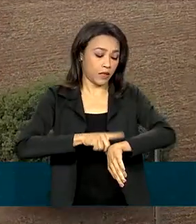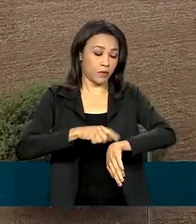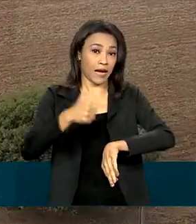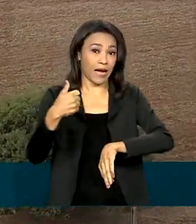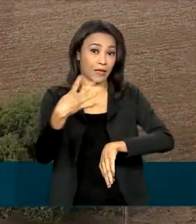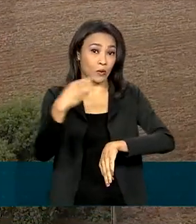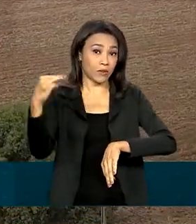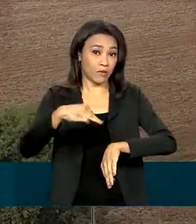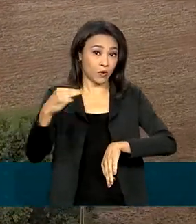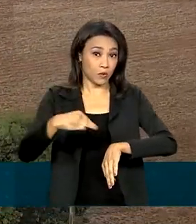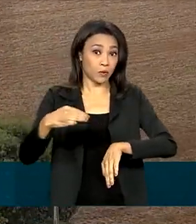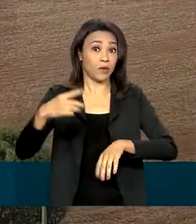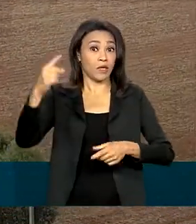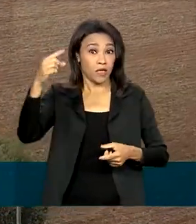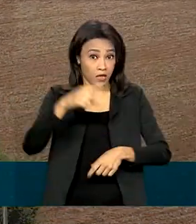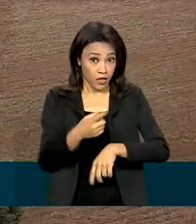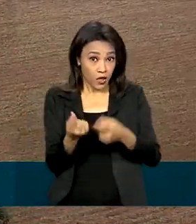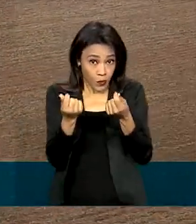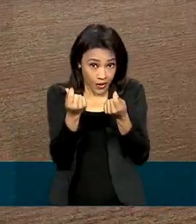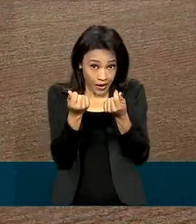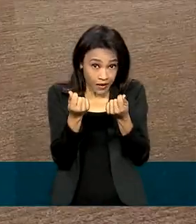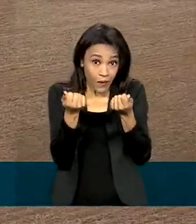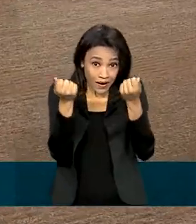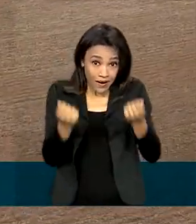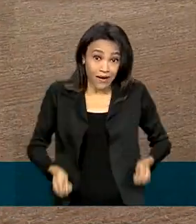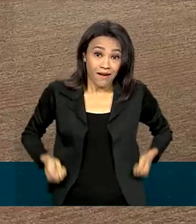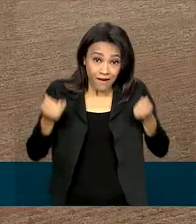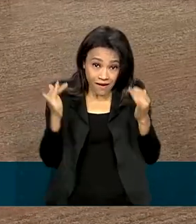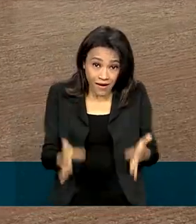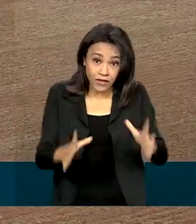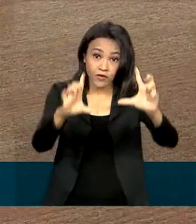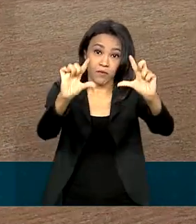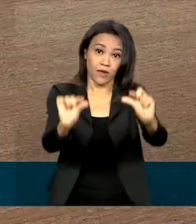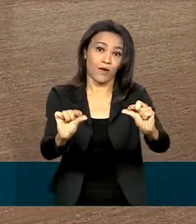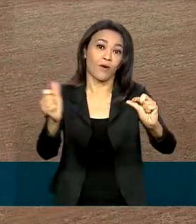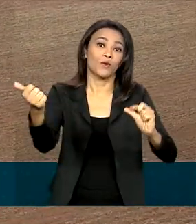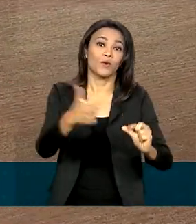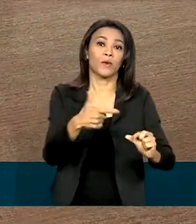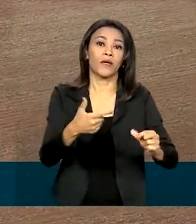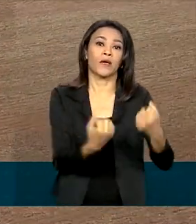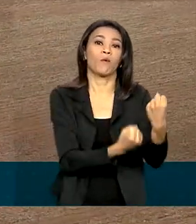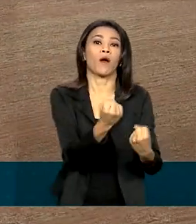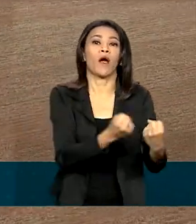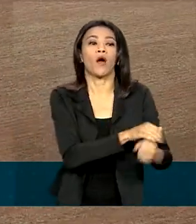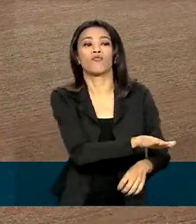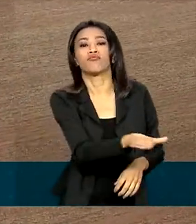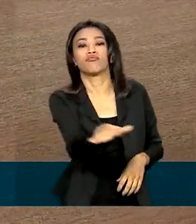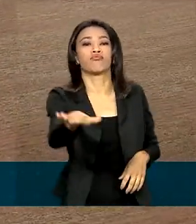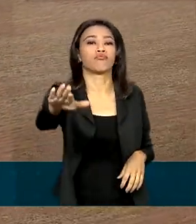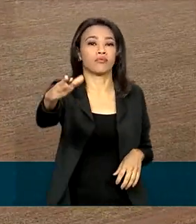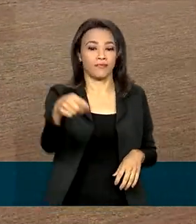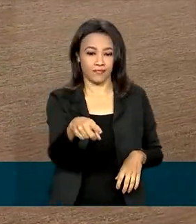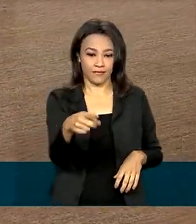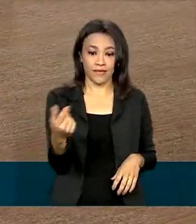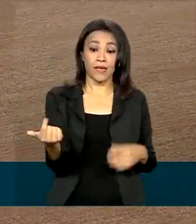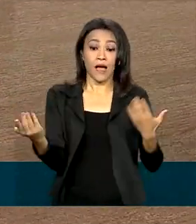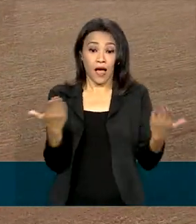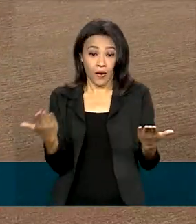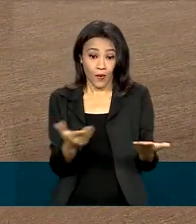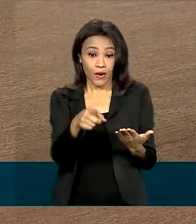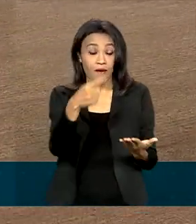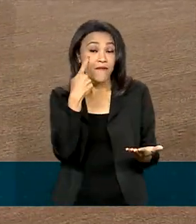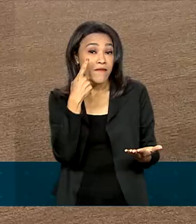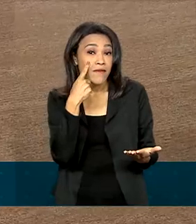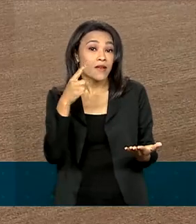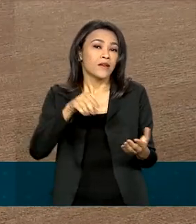28% menor do que o transporte terrestre. Agora, o objetivo é testar o carregamento de material biológico para